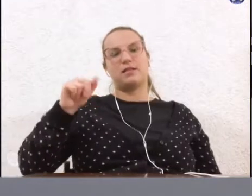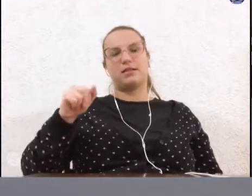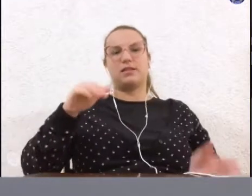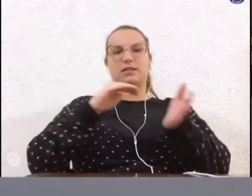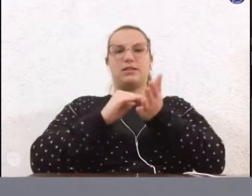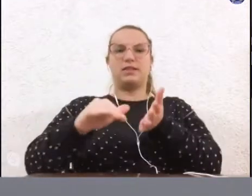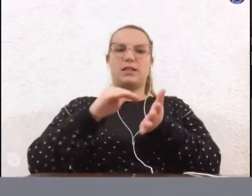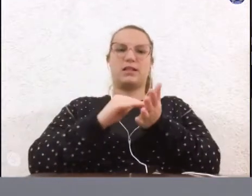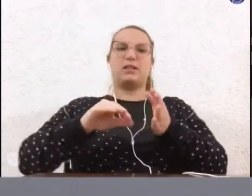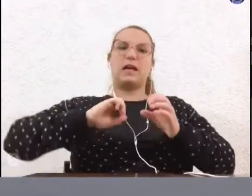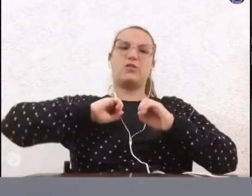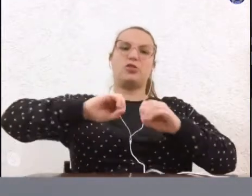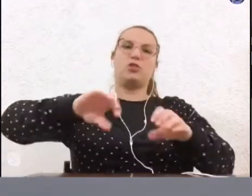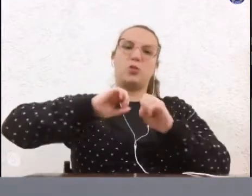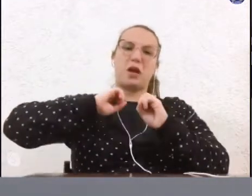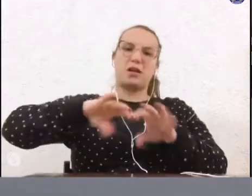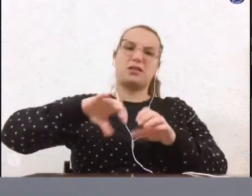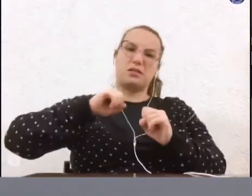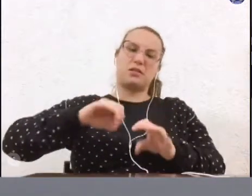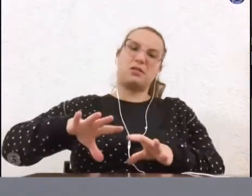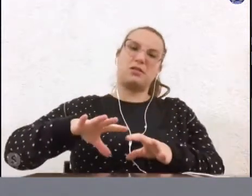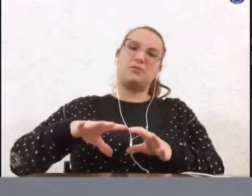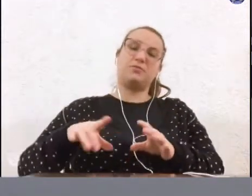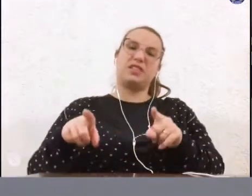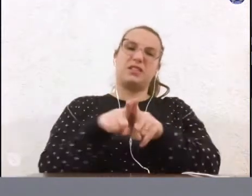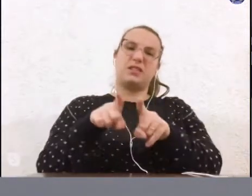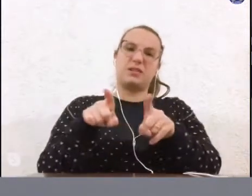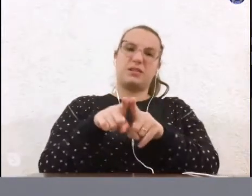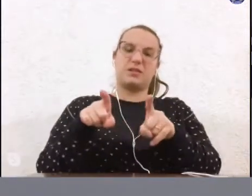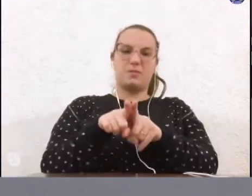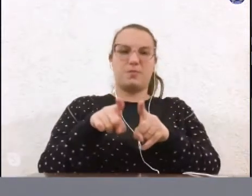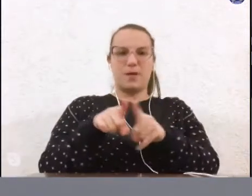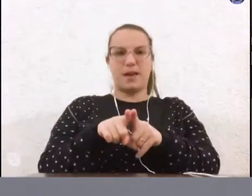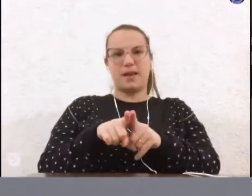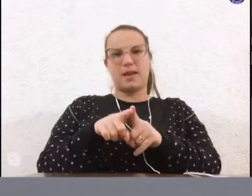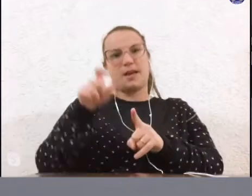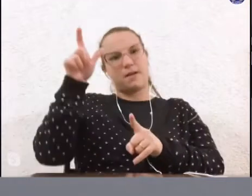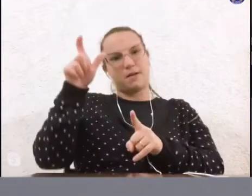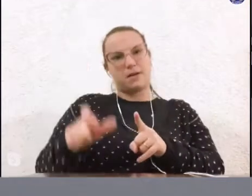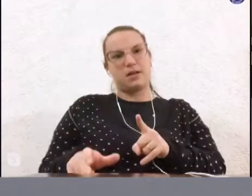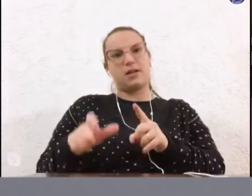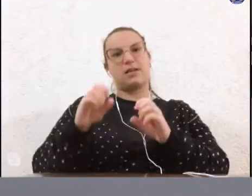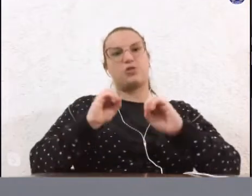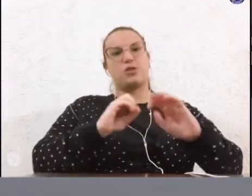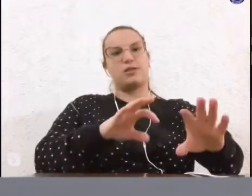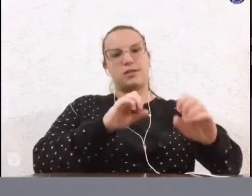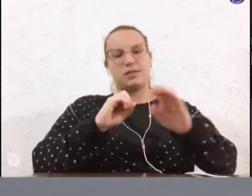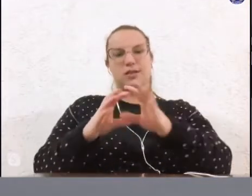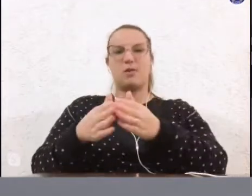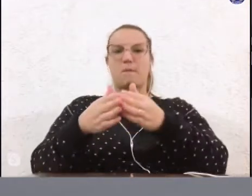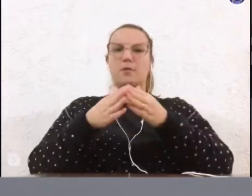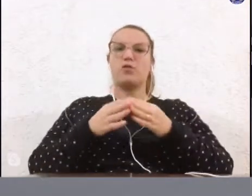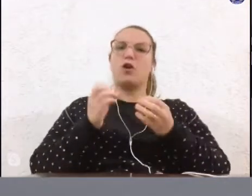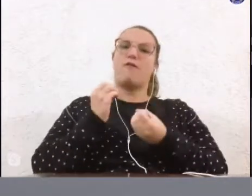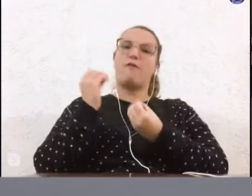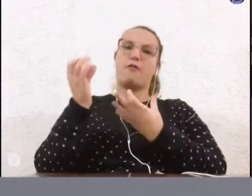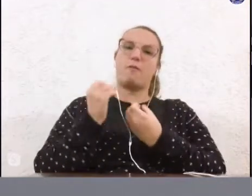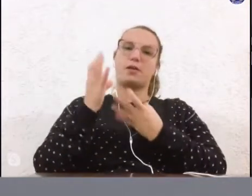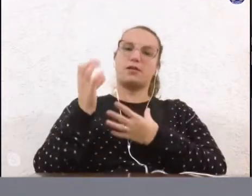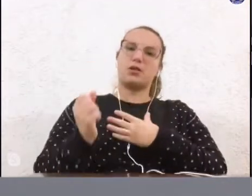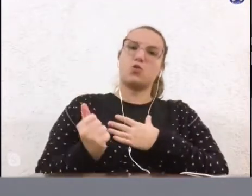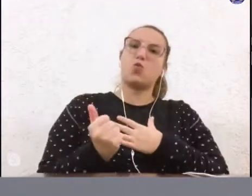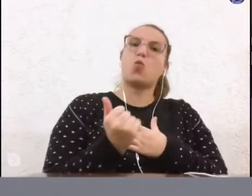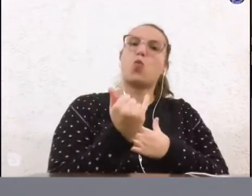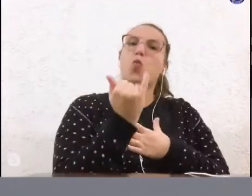Educação e à dirigente regional de ensino, solicitando informações quantitativas